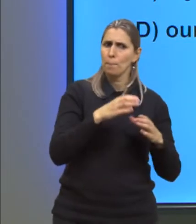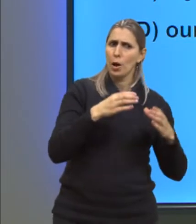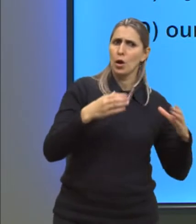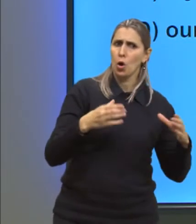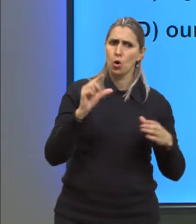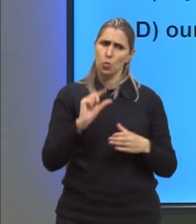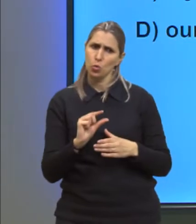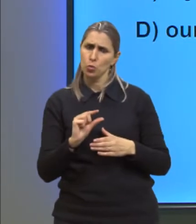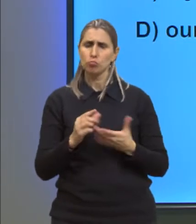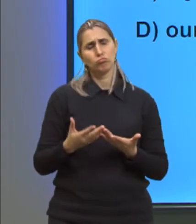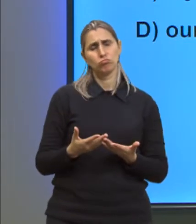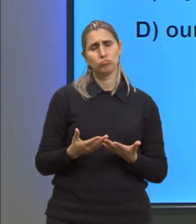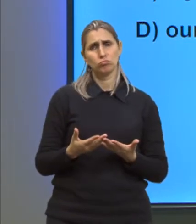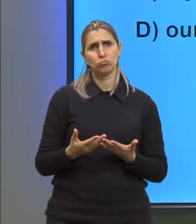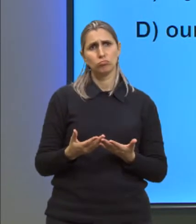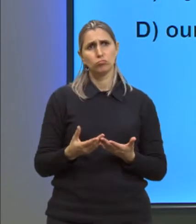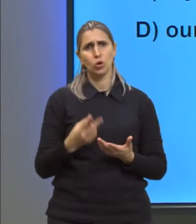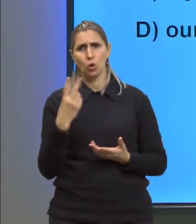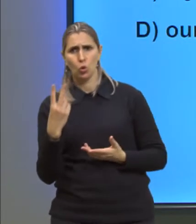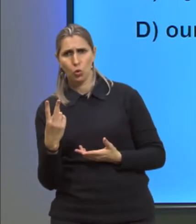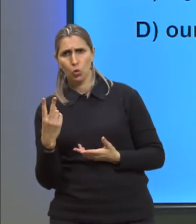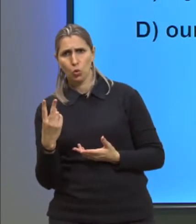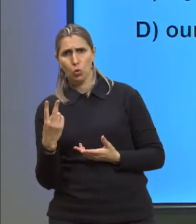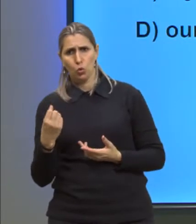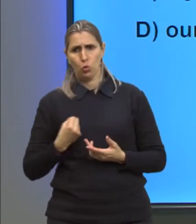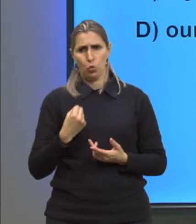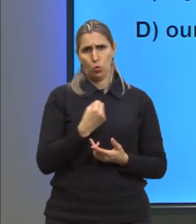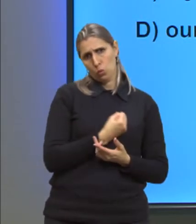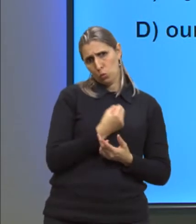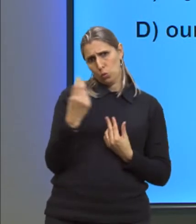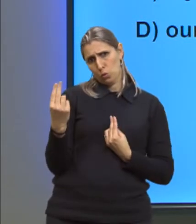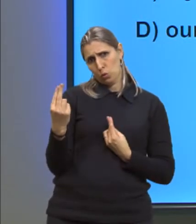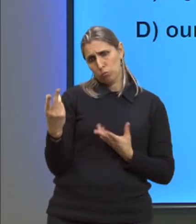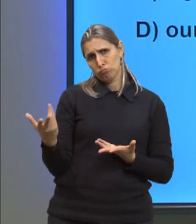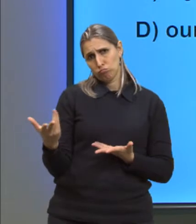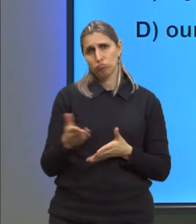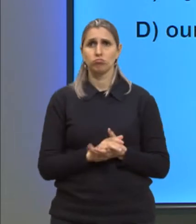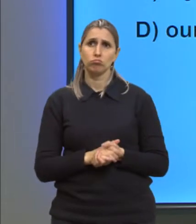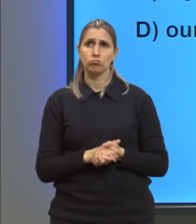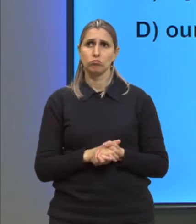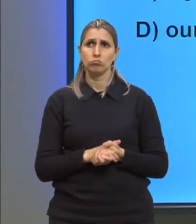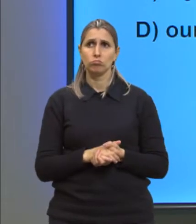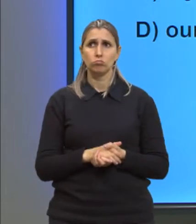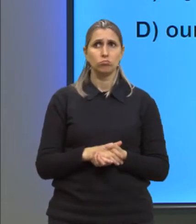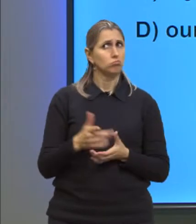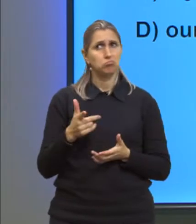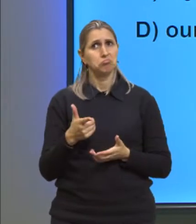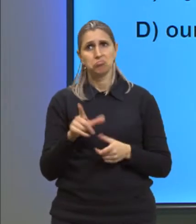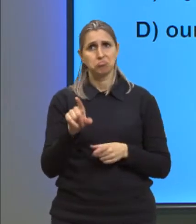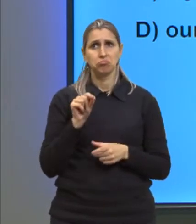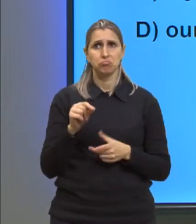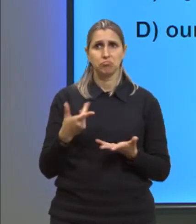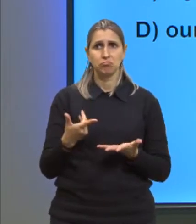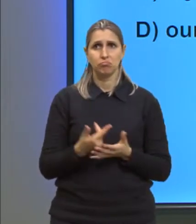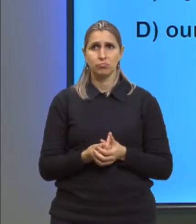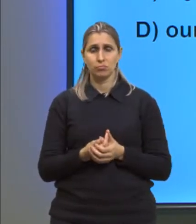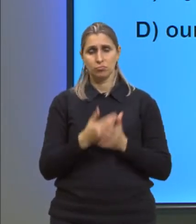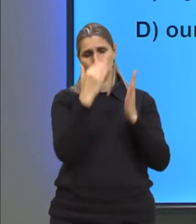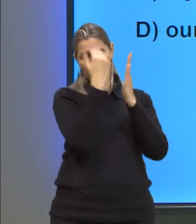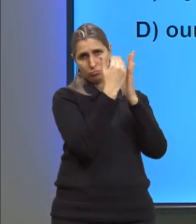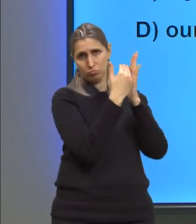coeficiente de dilatação? Os dois de coeficiente de dilatação iguais? Nem tem essa opção, né? Nas